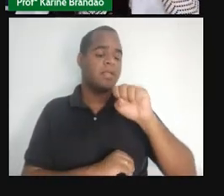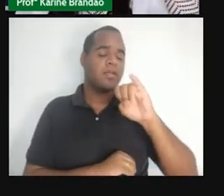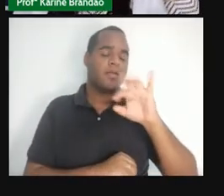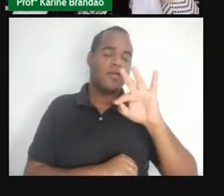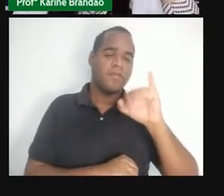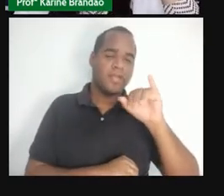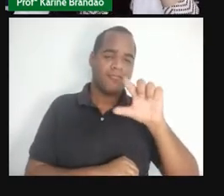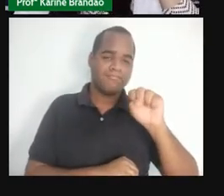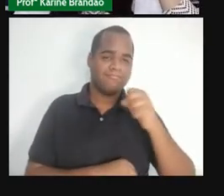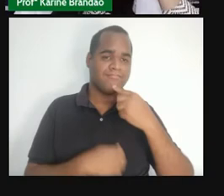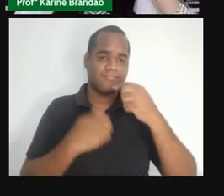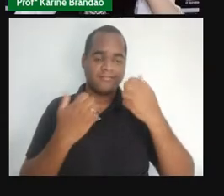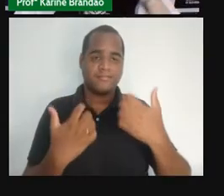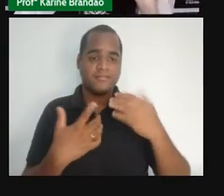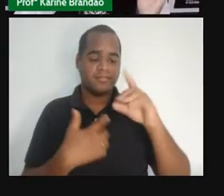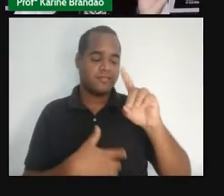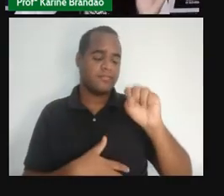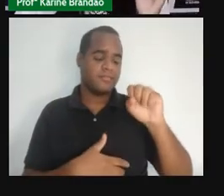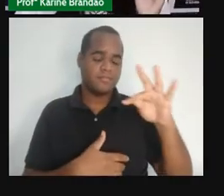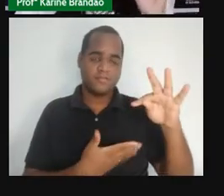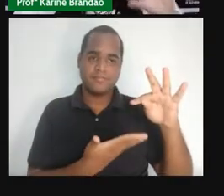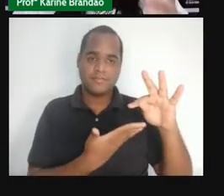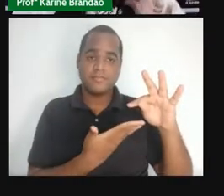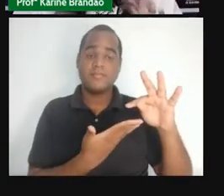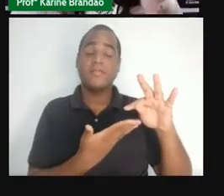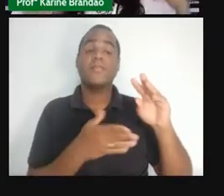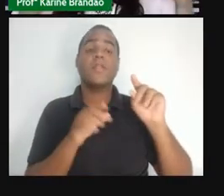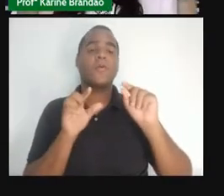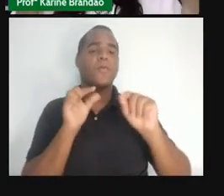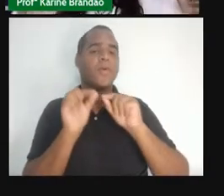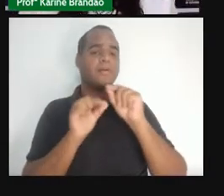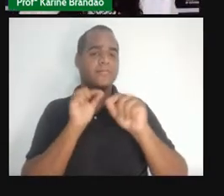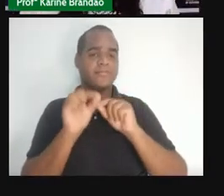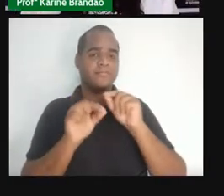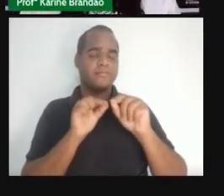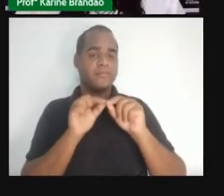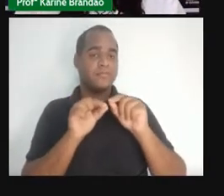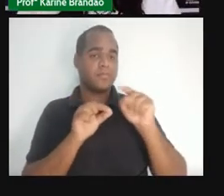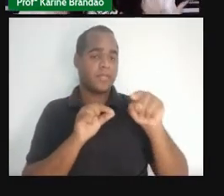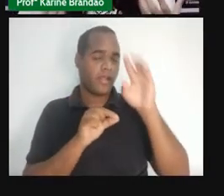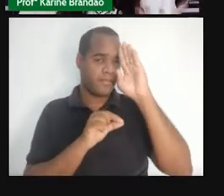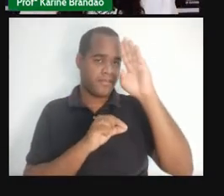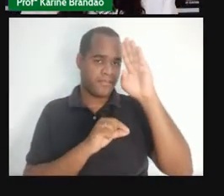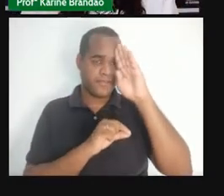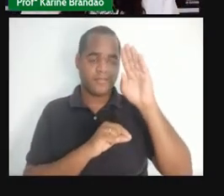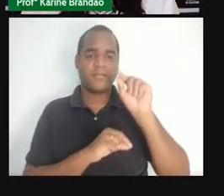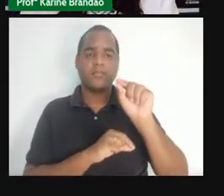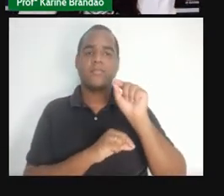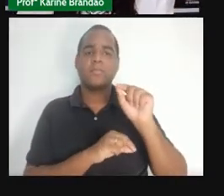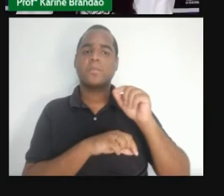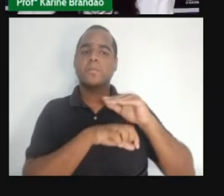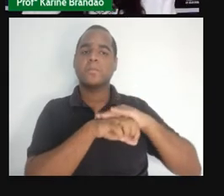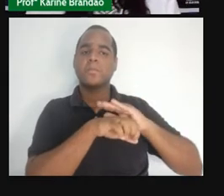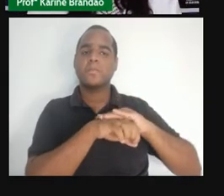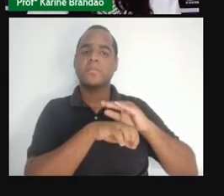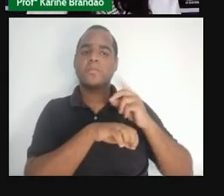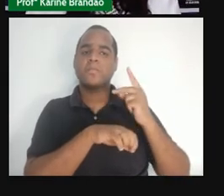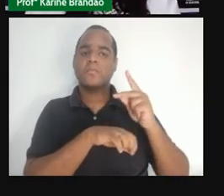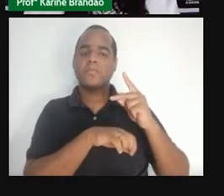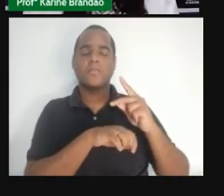né? Como já foi dito aqui nesse texto. A sífilis, qual é o agente causador? Quem causa a sífilis é uma